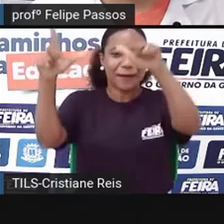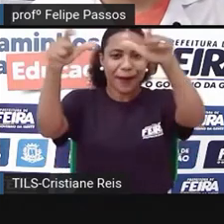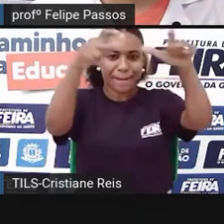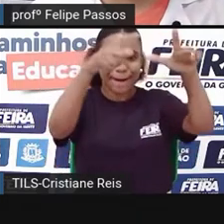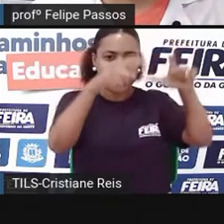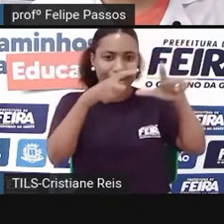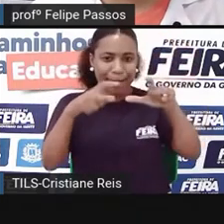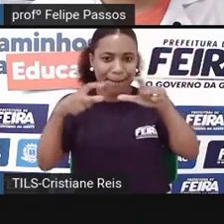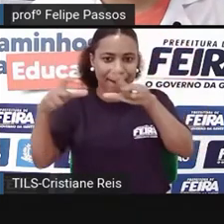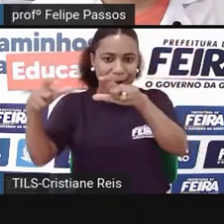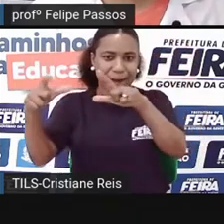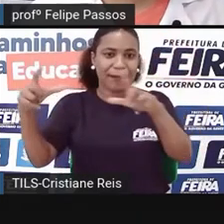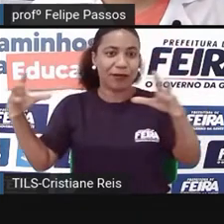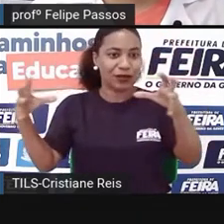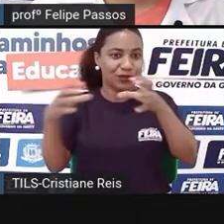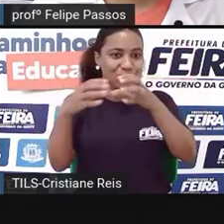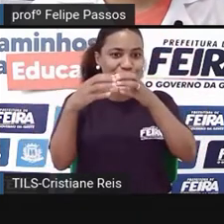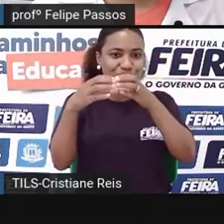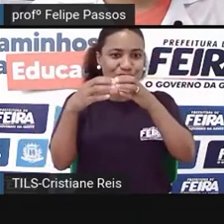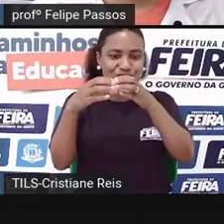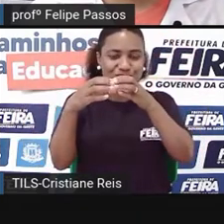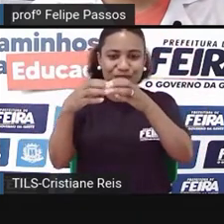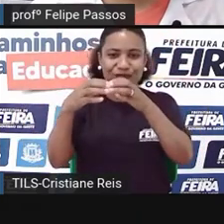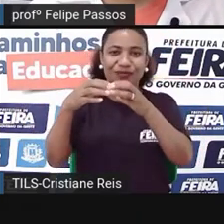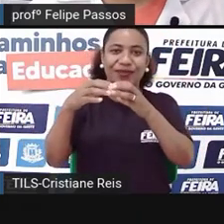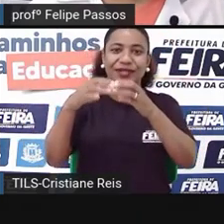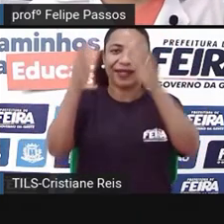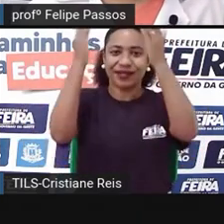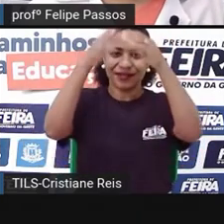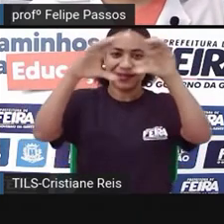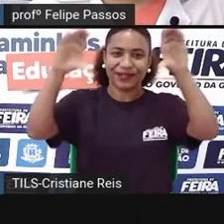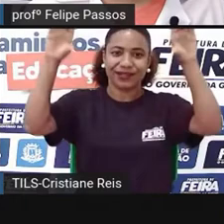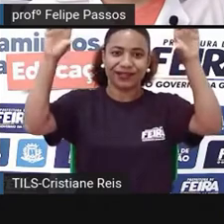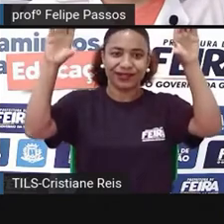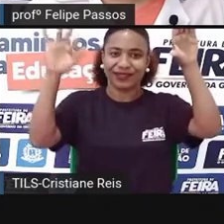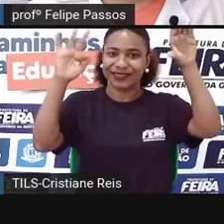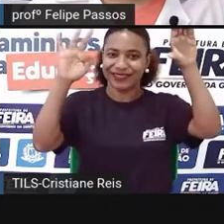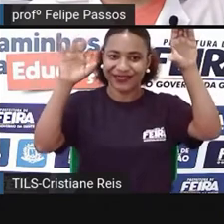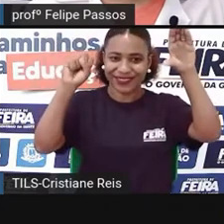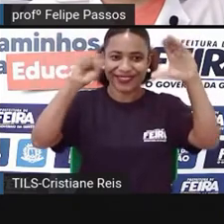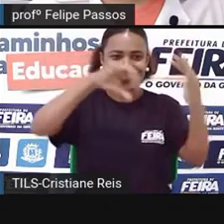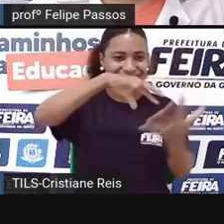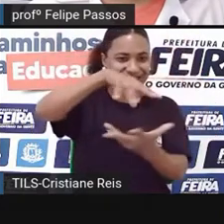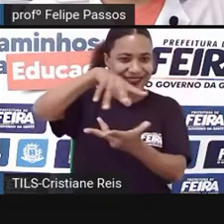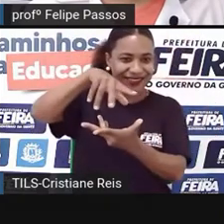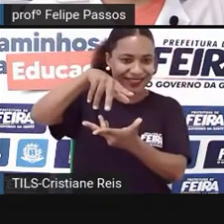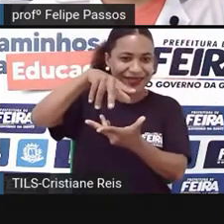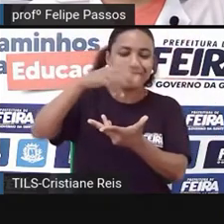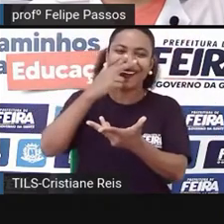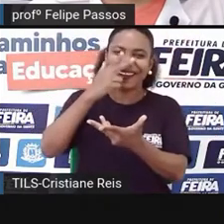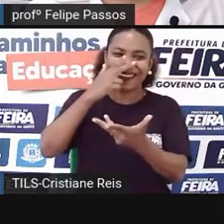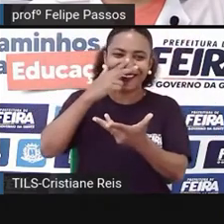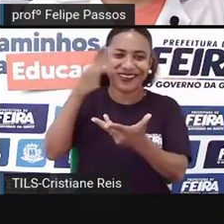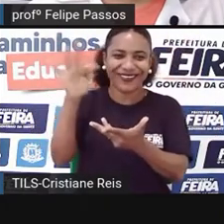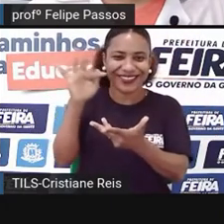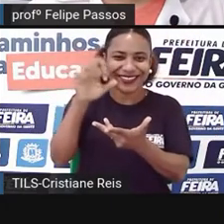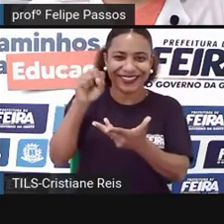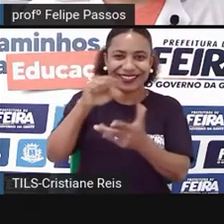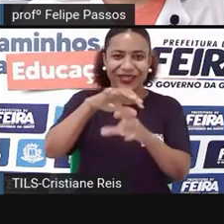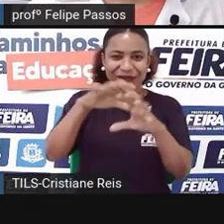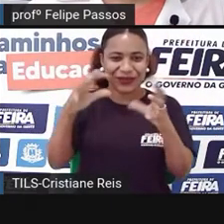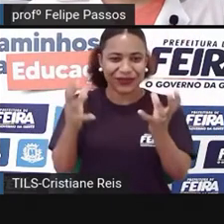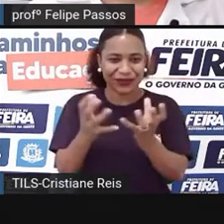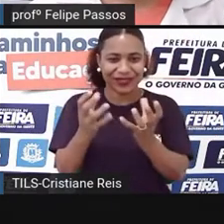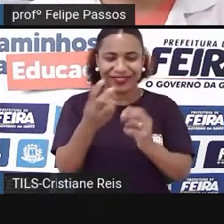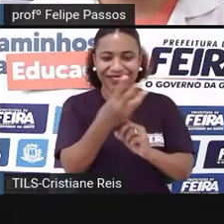fotos e dar esse efeito, é o céu e a cidade aí, ele faz a foto de baixo, todas as laterais, então é recurso bacana você